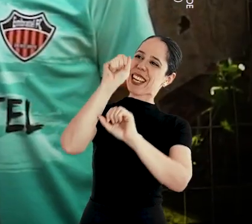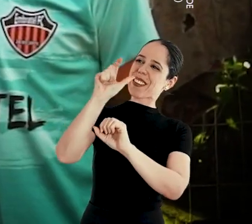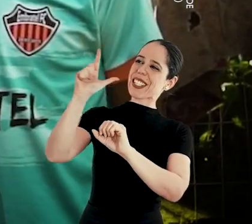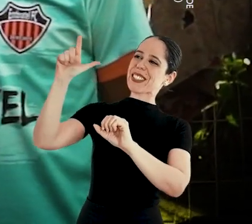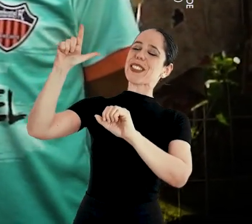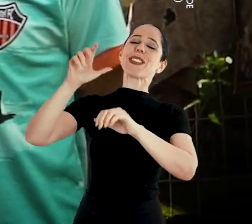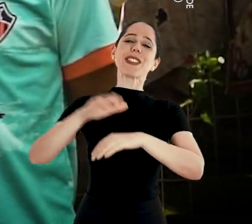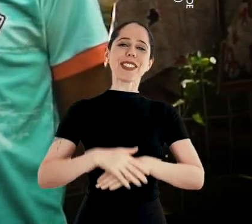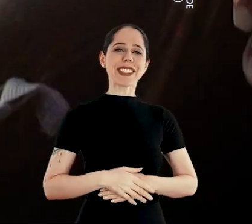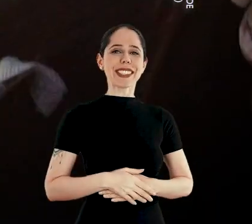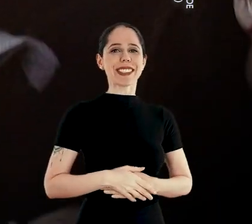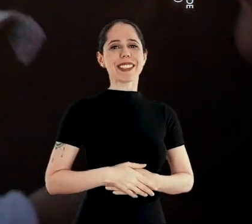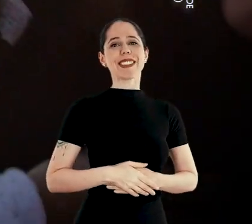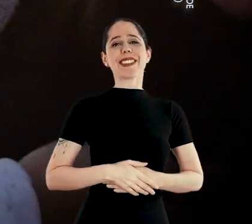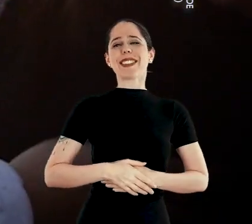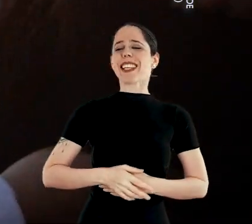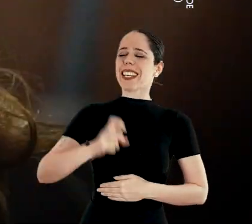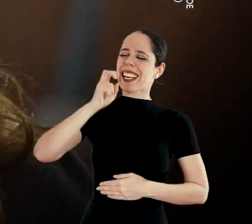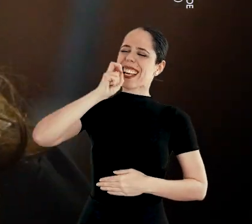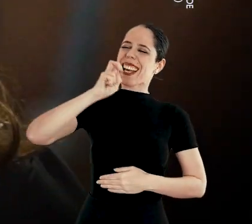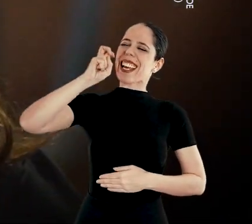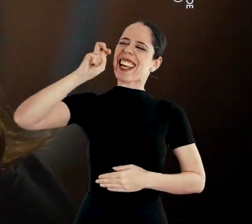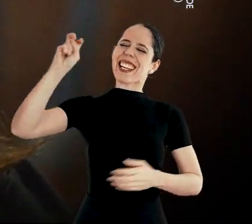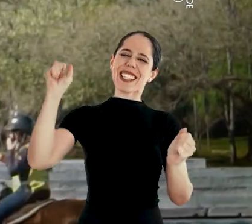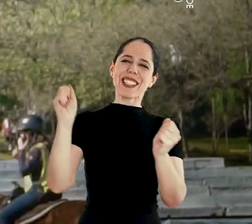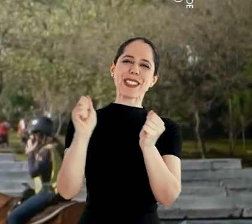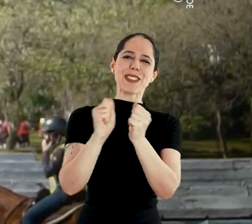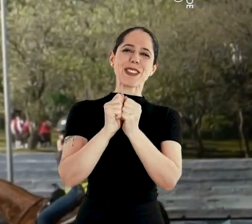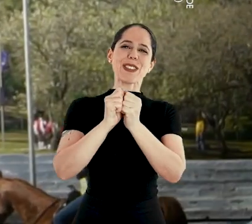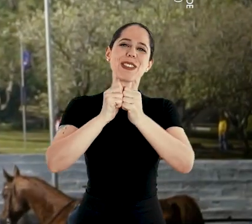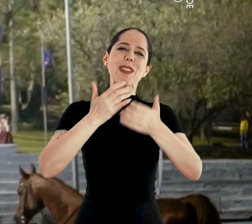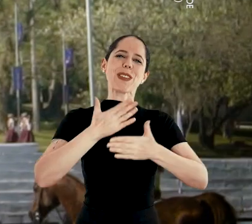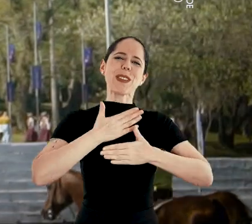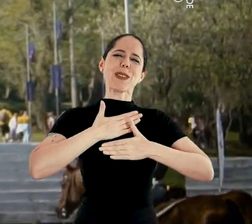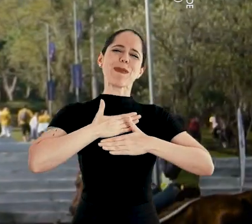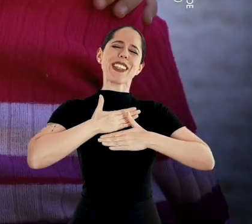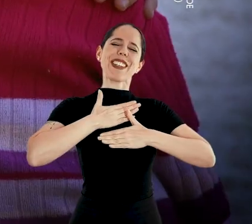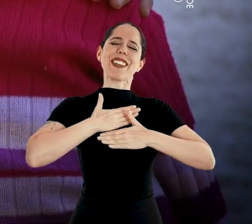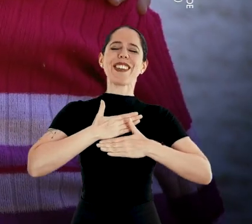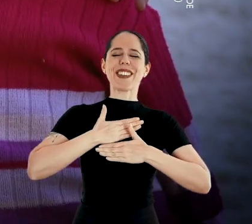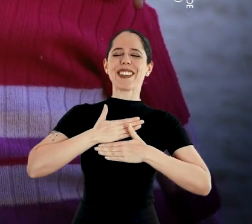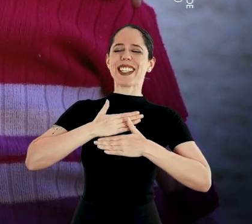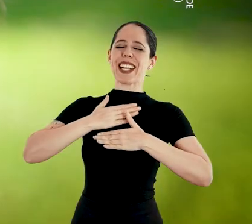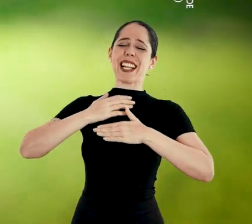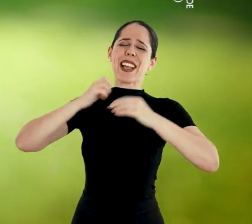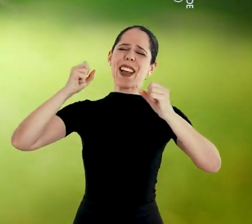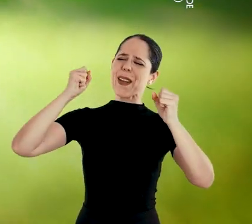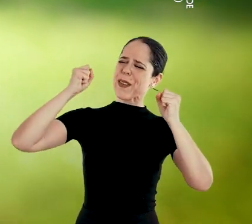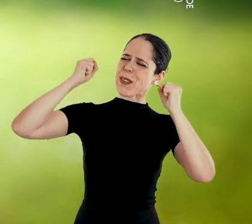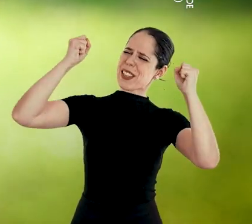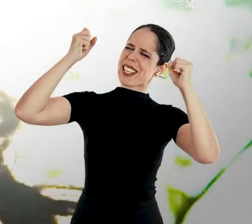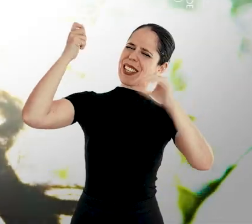para o céu azul, e grita junto comigo,